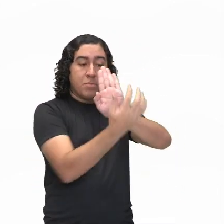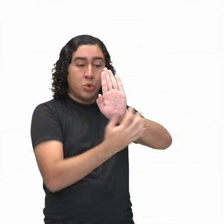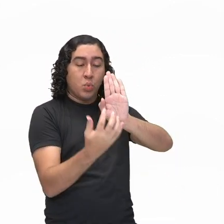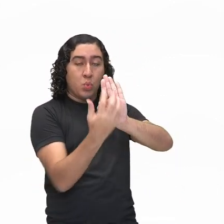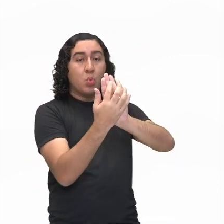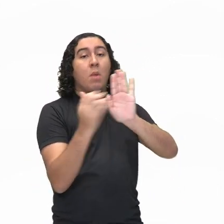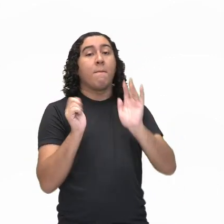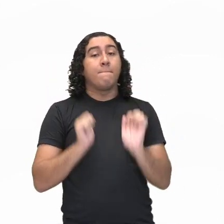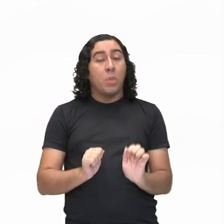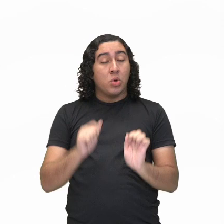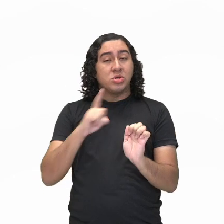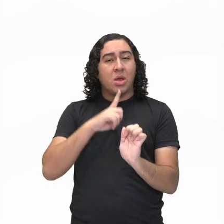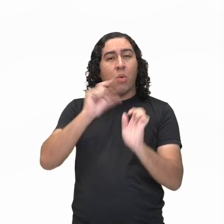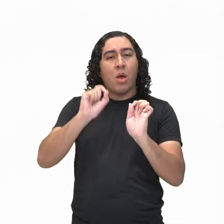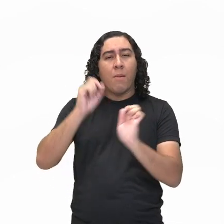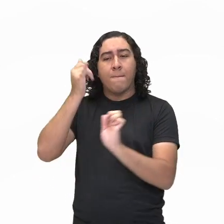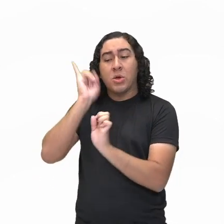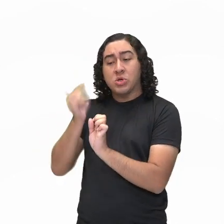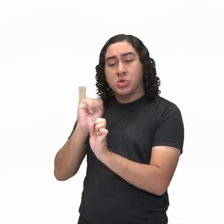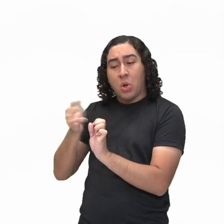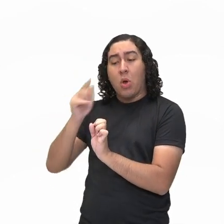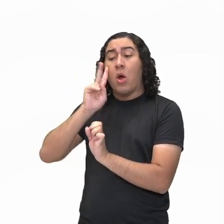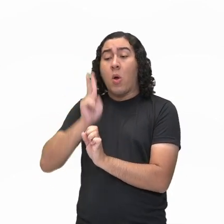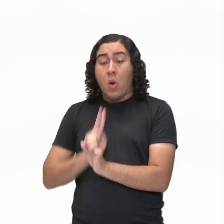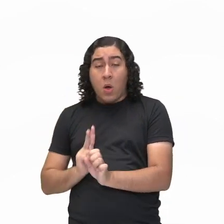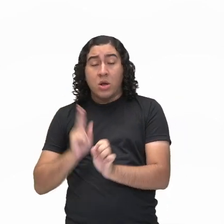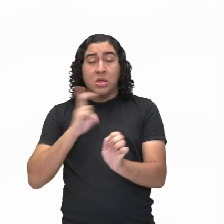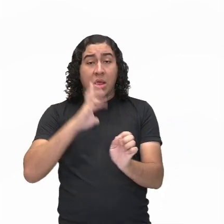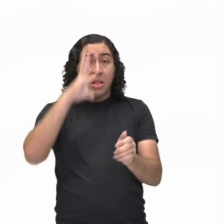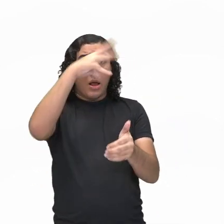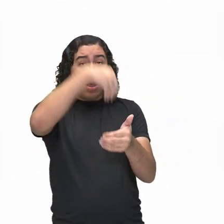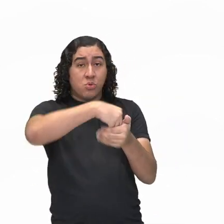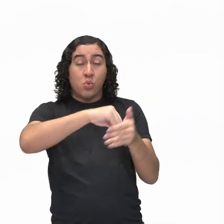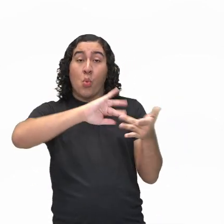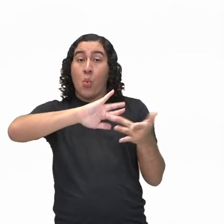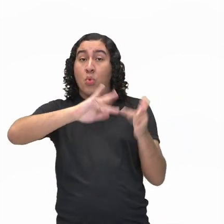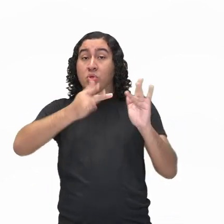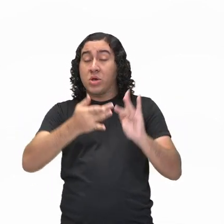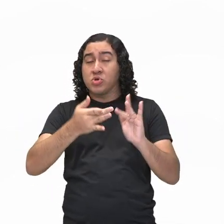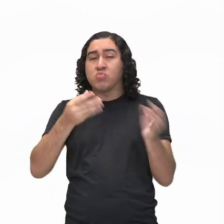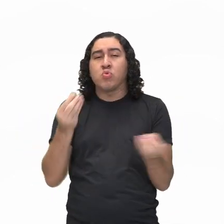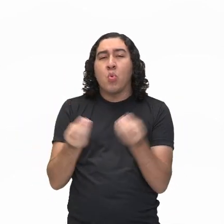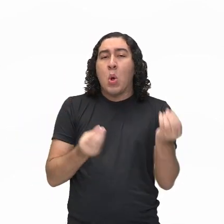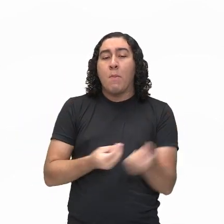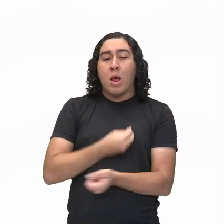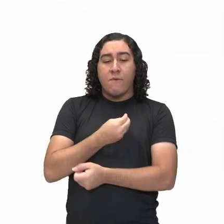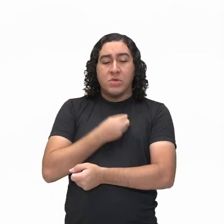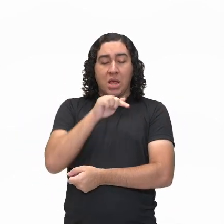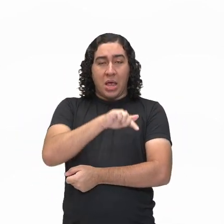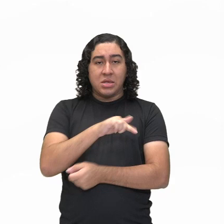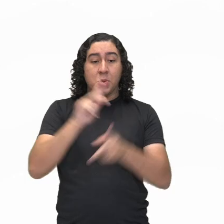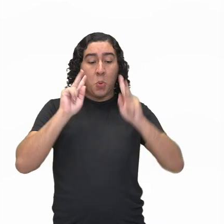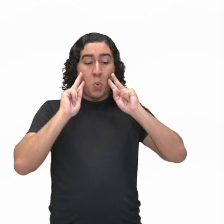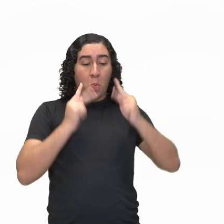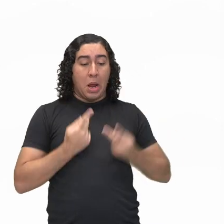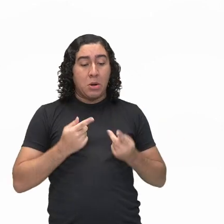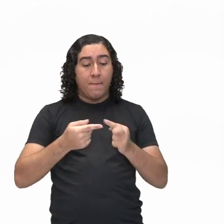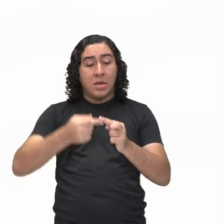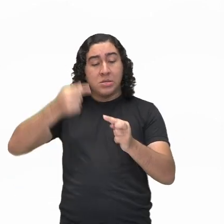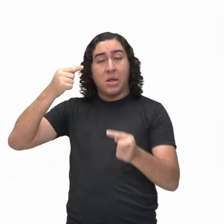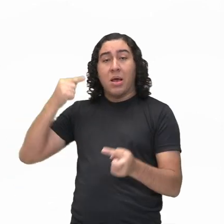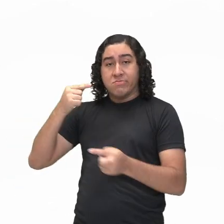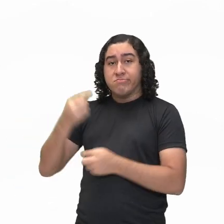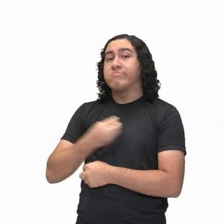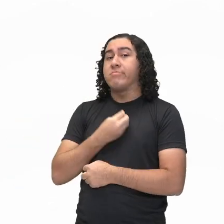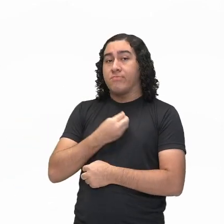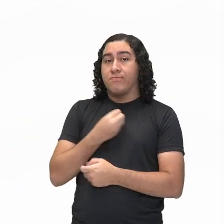podem contar uma história. Ou seja, a vida, como que esses homens primitivos viviam nessa época tão